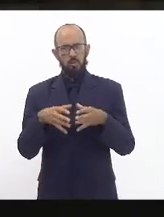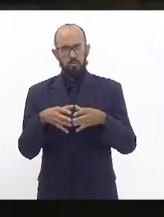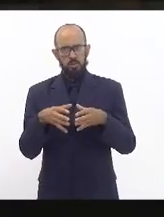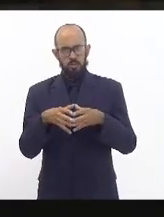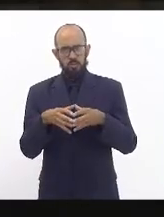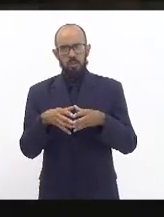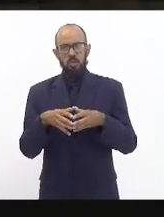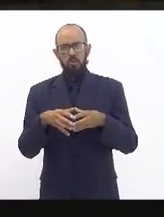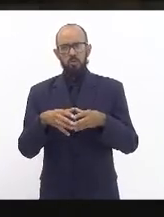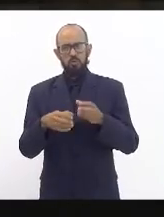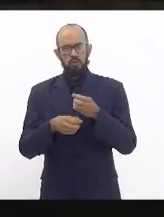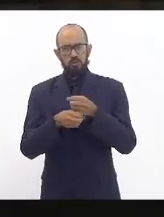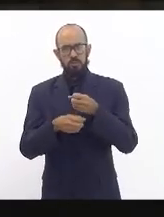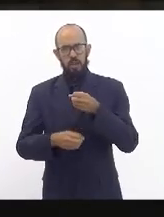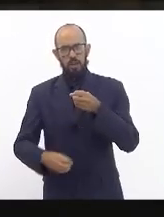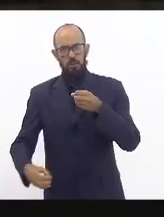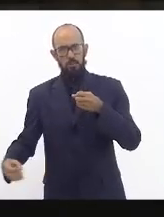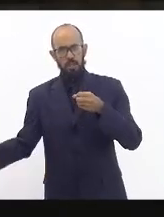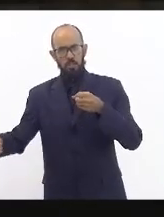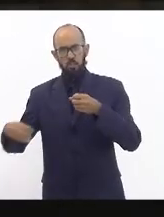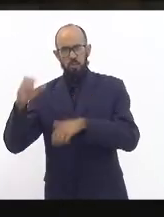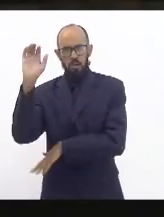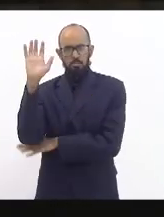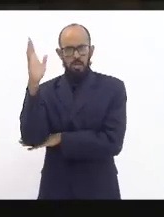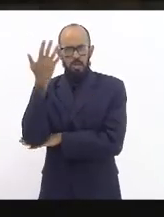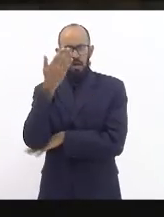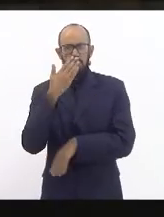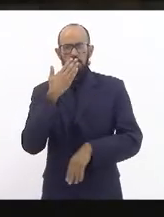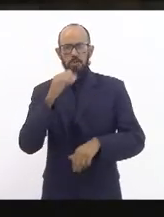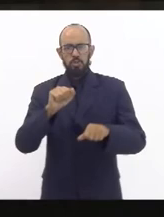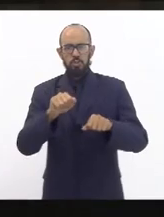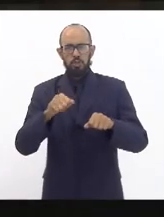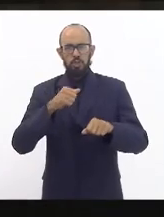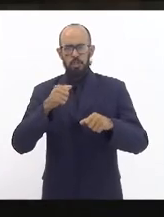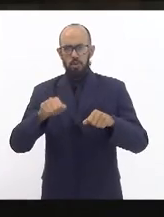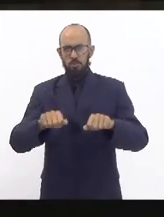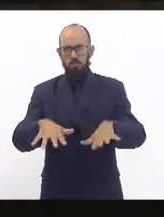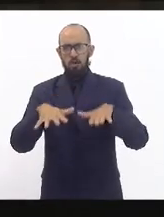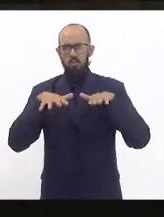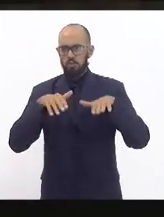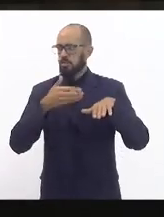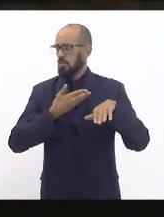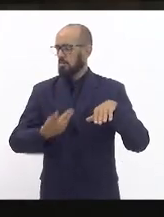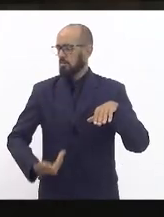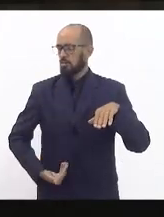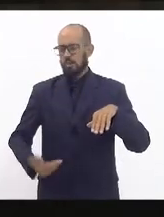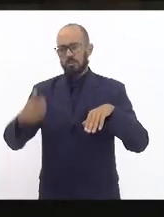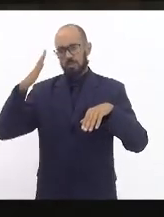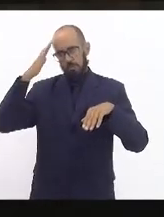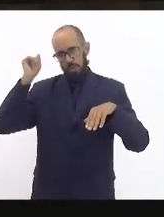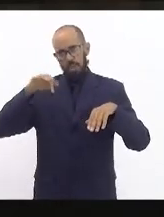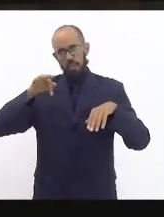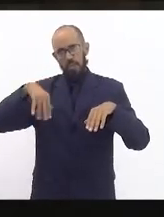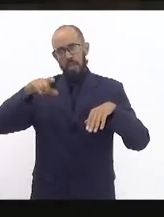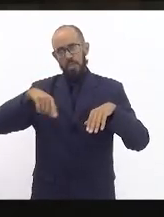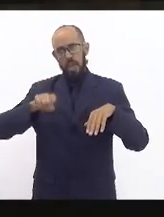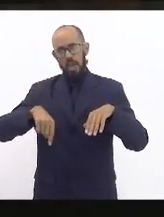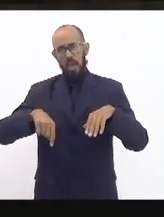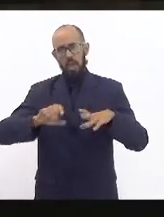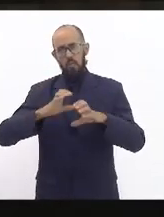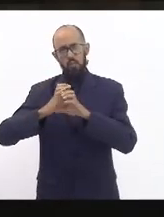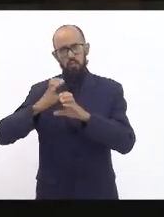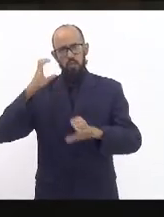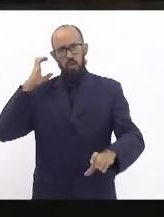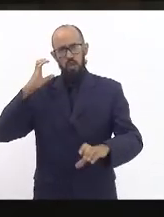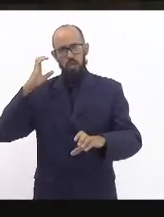essa comissão pedir uma audiência pública com os representantes do INEA para saber qual foi o engenheiro responsável ou